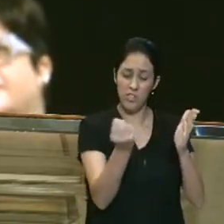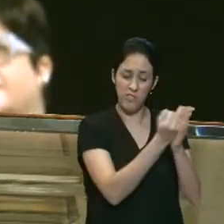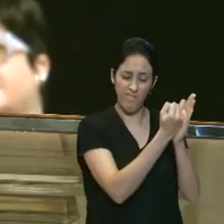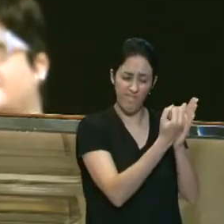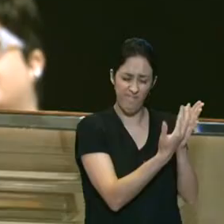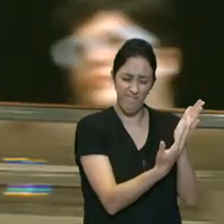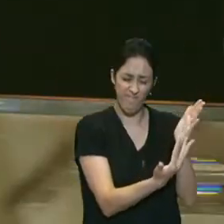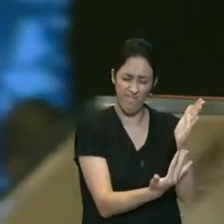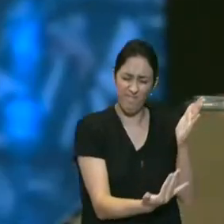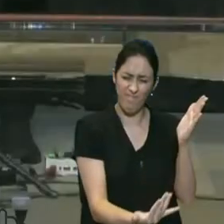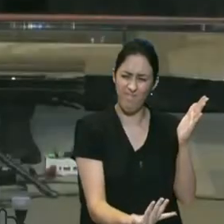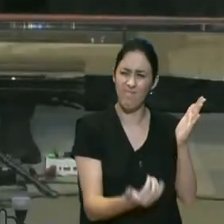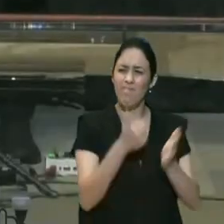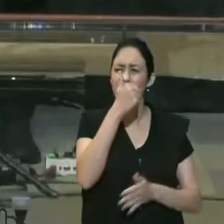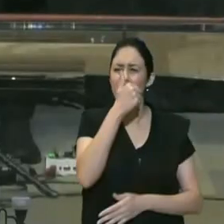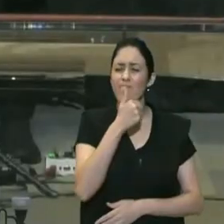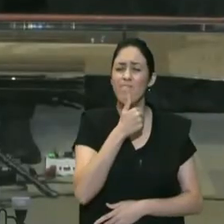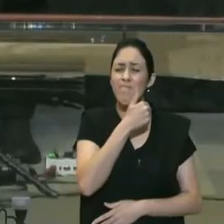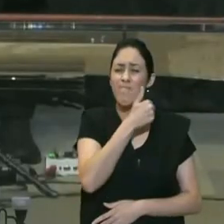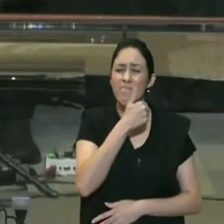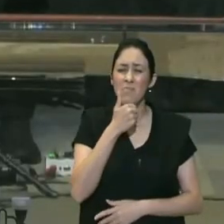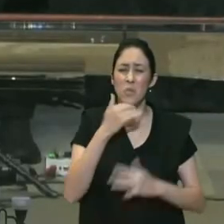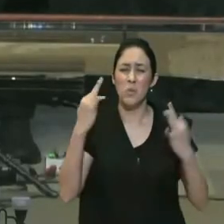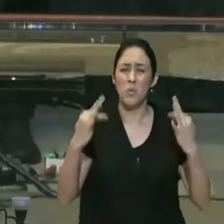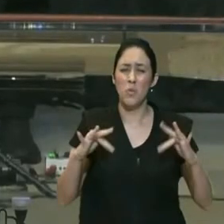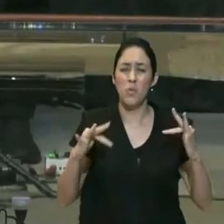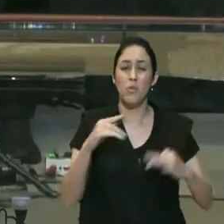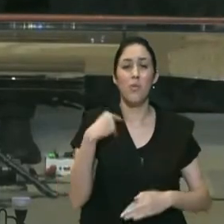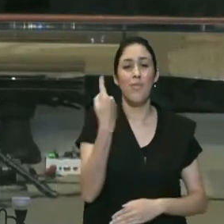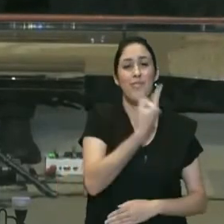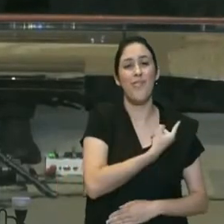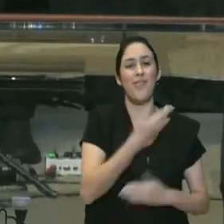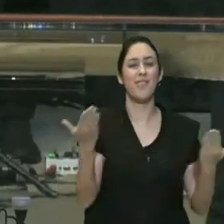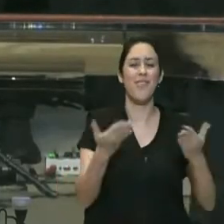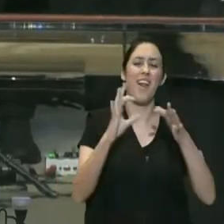para que nós pudéssemos ter acesso a ele améns améns Obrigado.